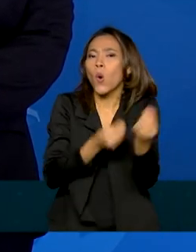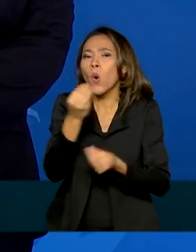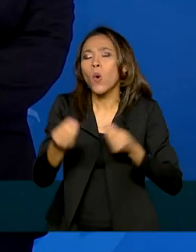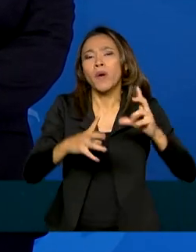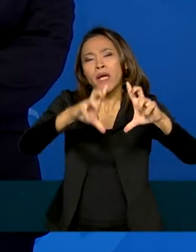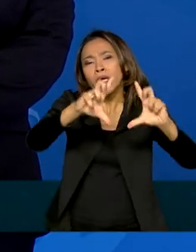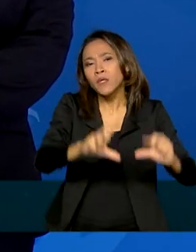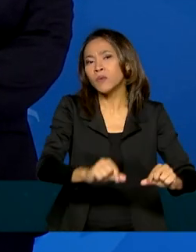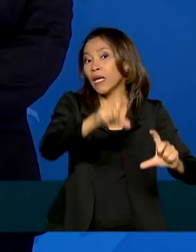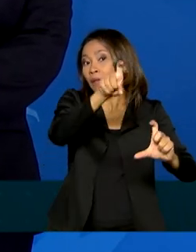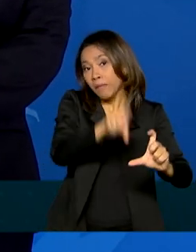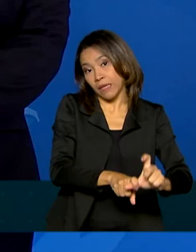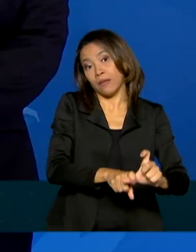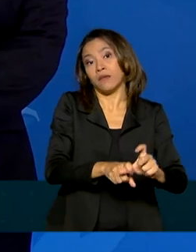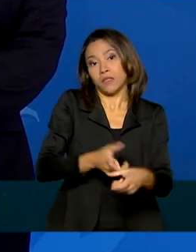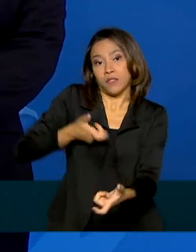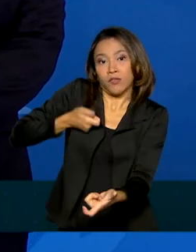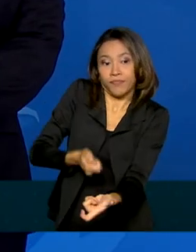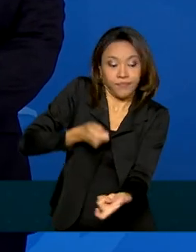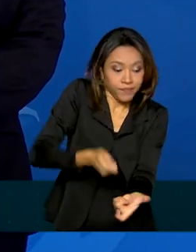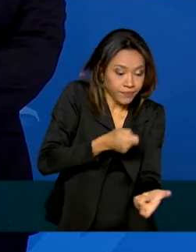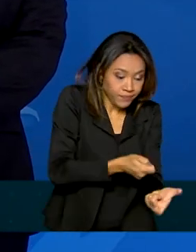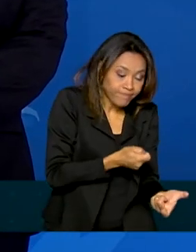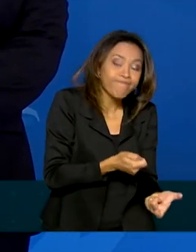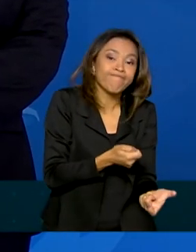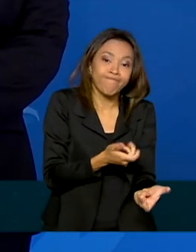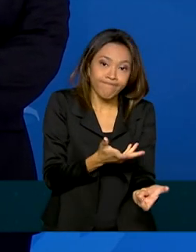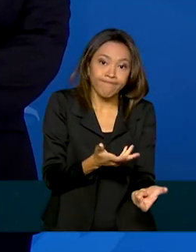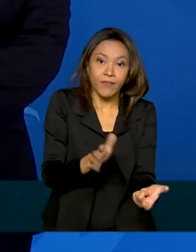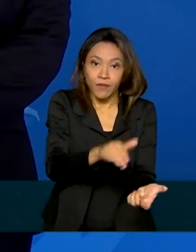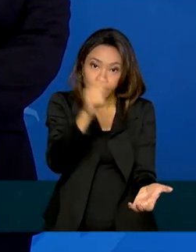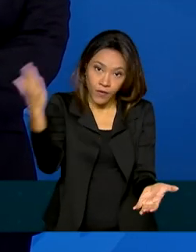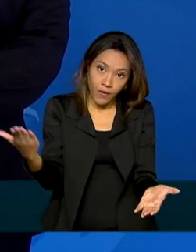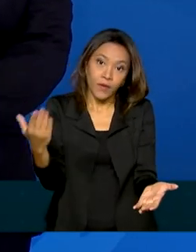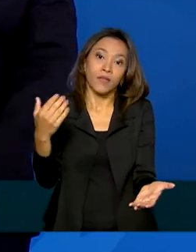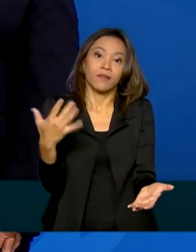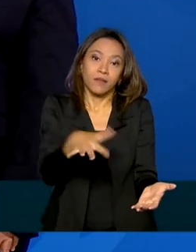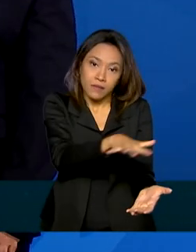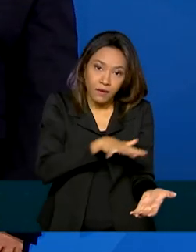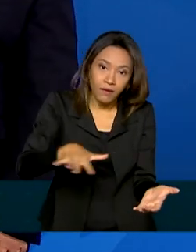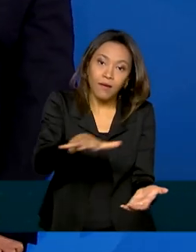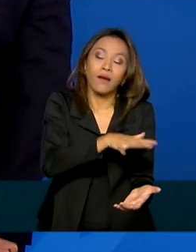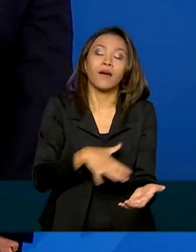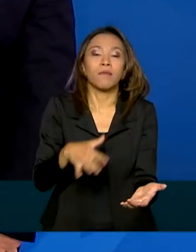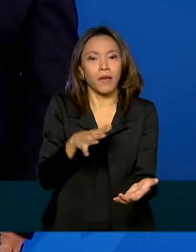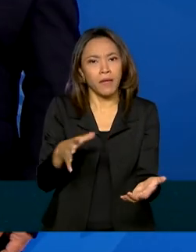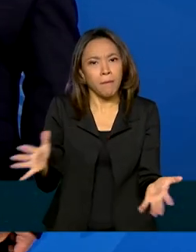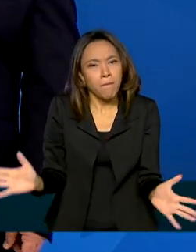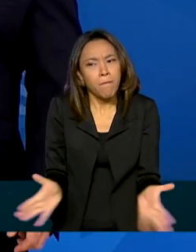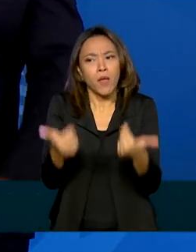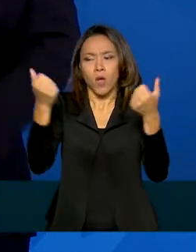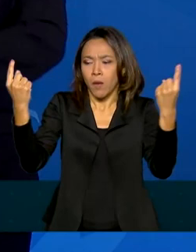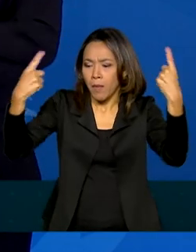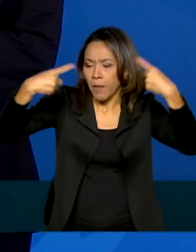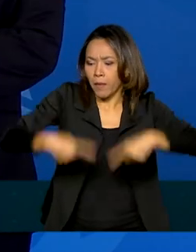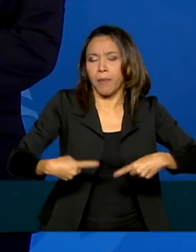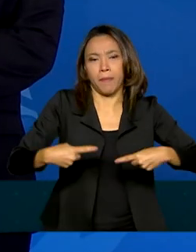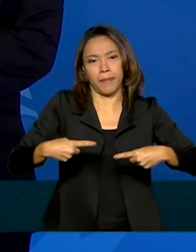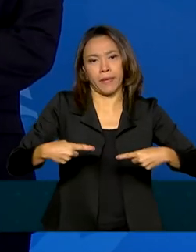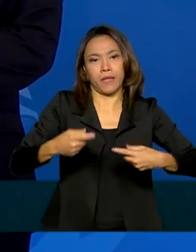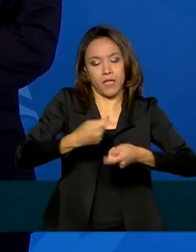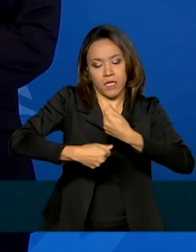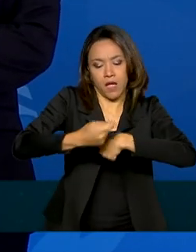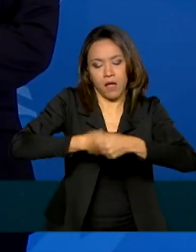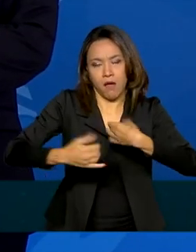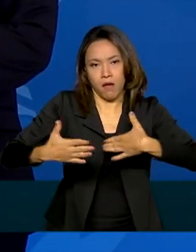dependência externa, ampliar a competitividade do nosso agronegócio. Já que nós temos uma